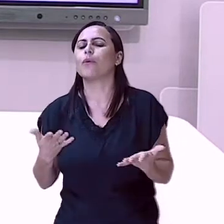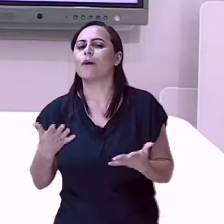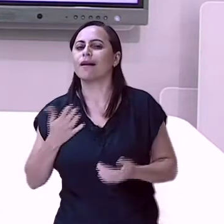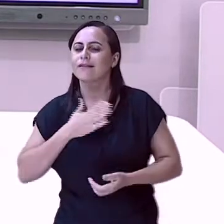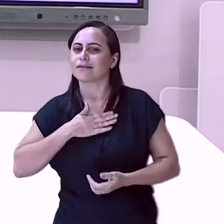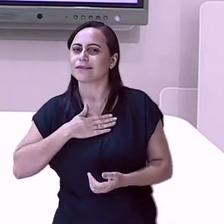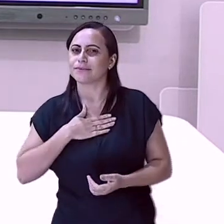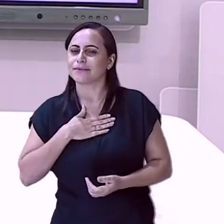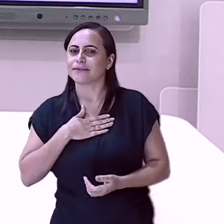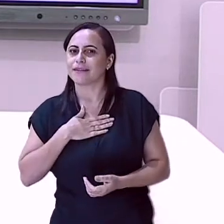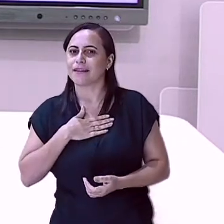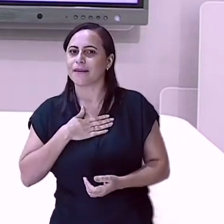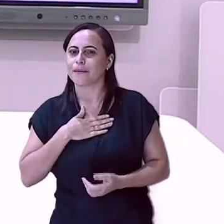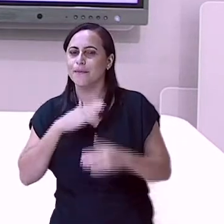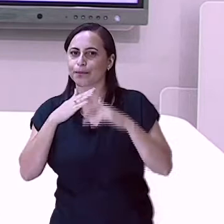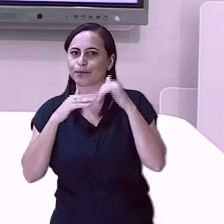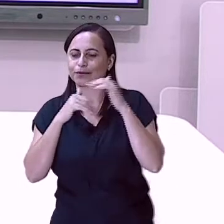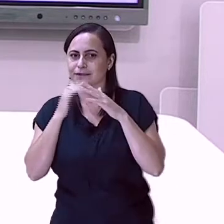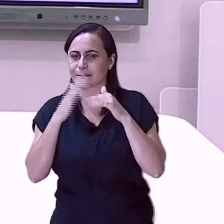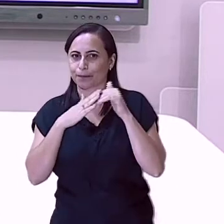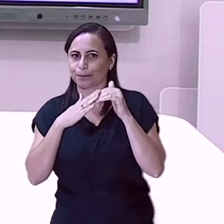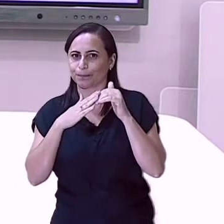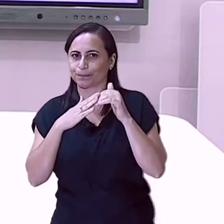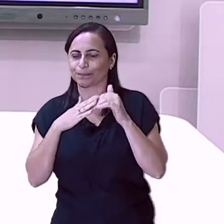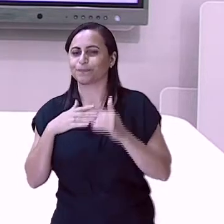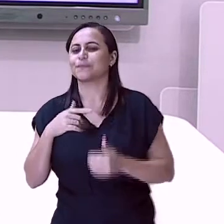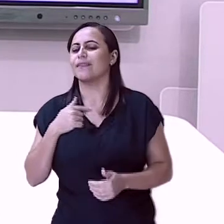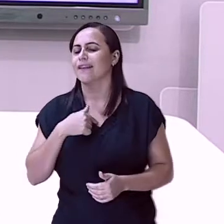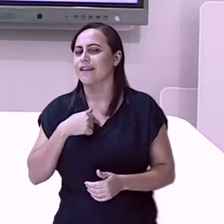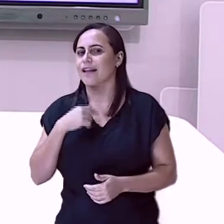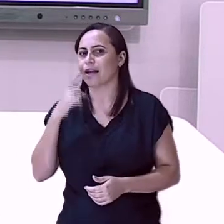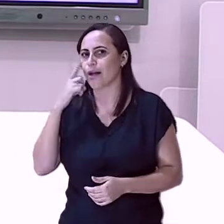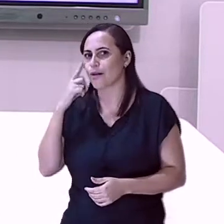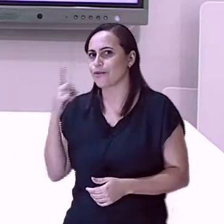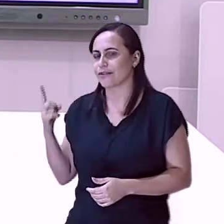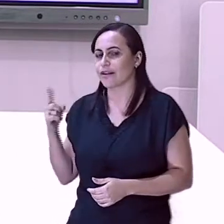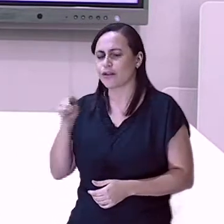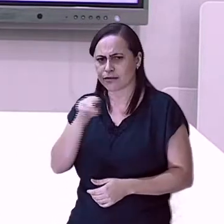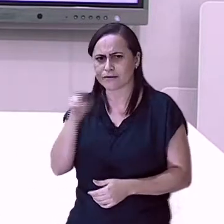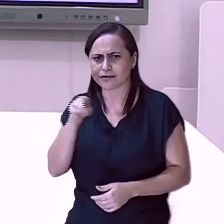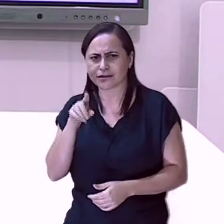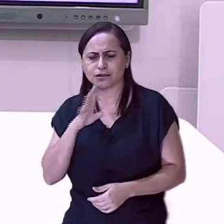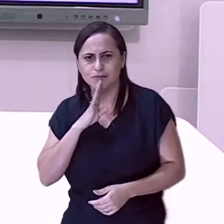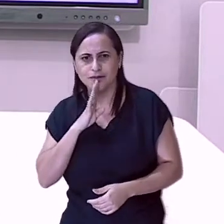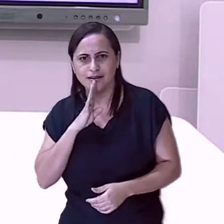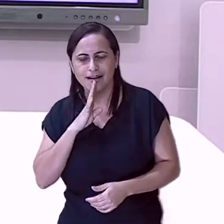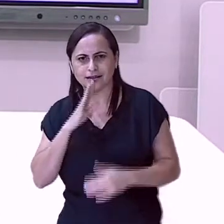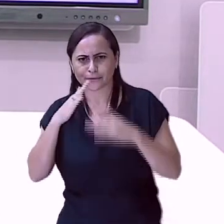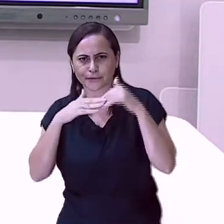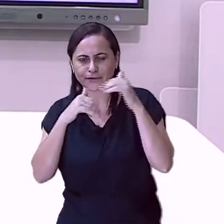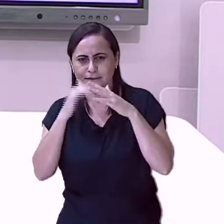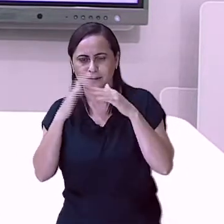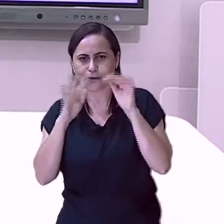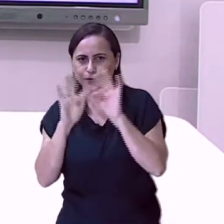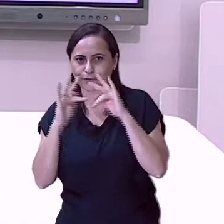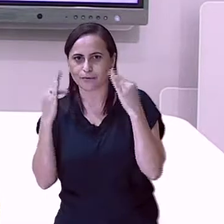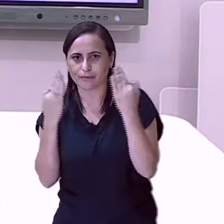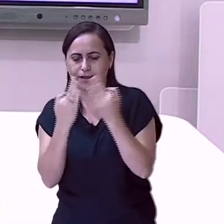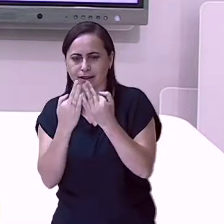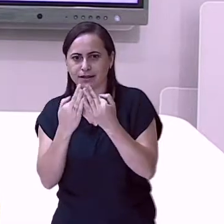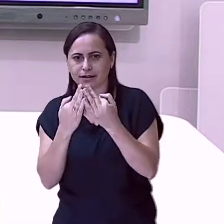Tem alguma profissão aqui que é do papai, da mamãe, que vocês conhecem? De alguém aí da sua família? Crianças,